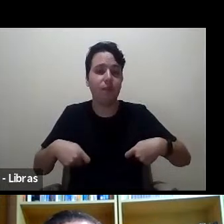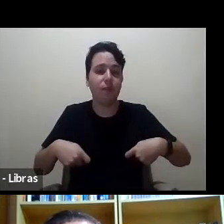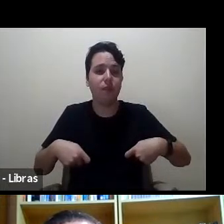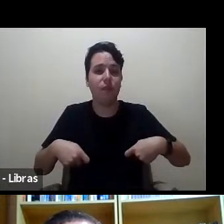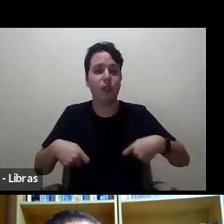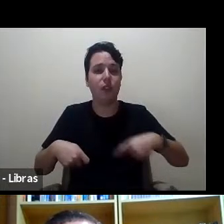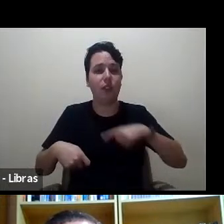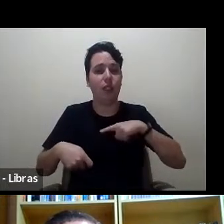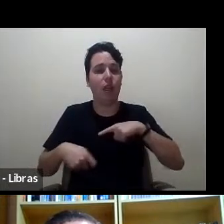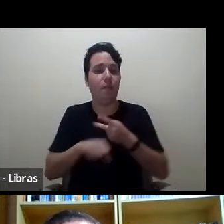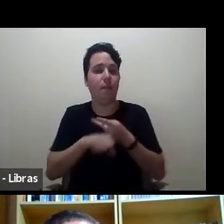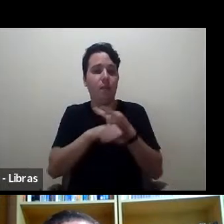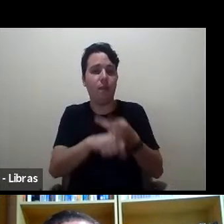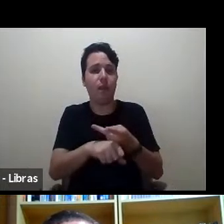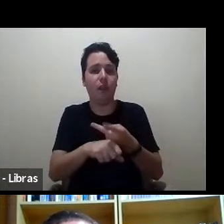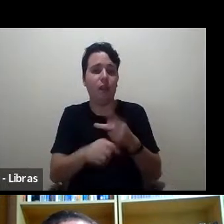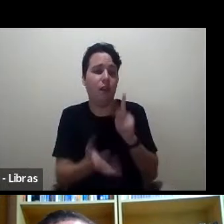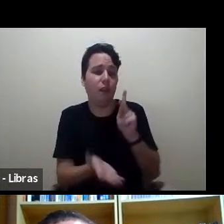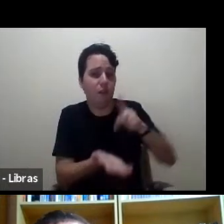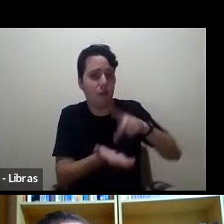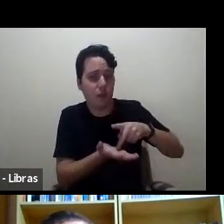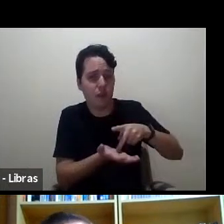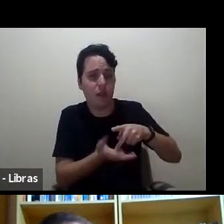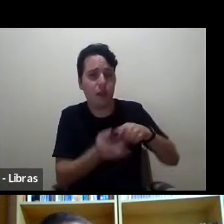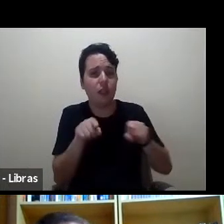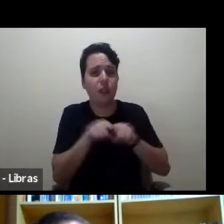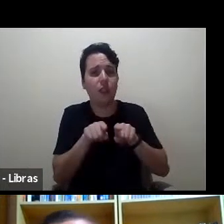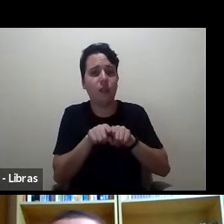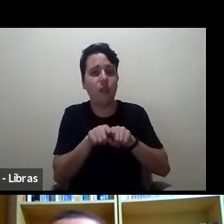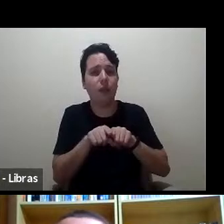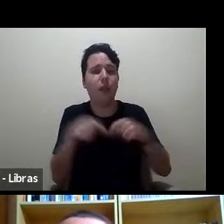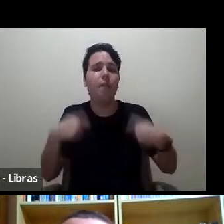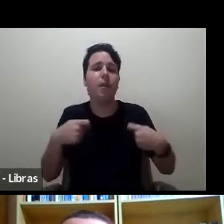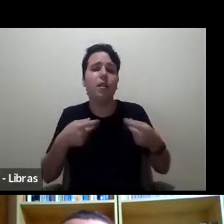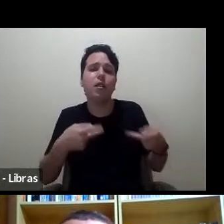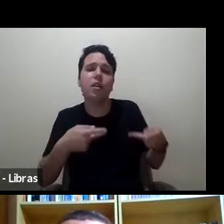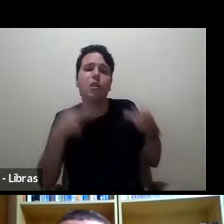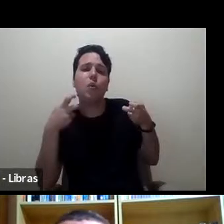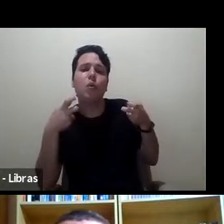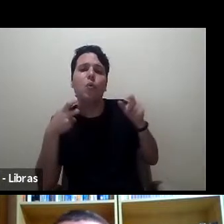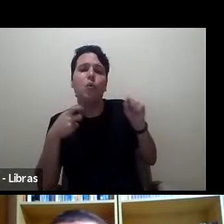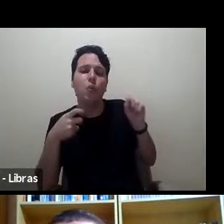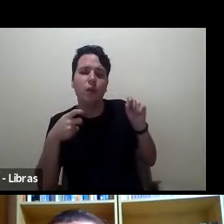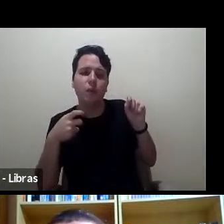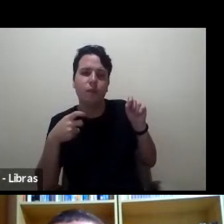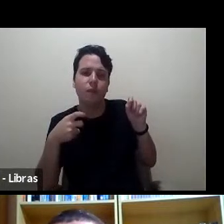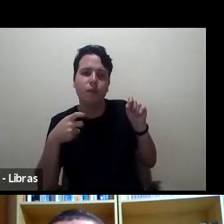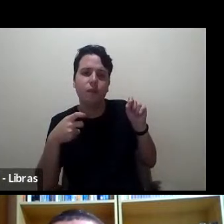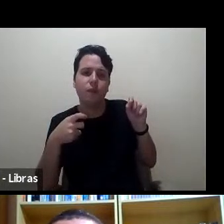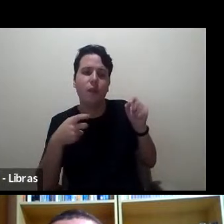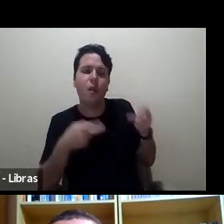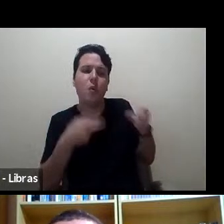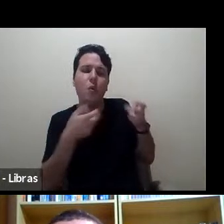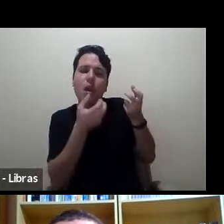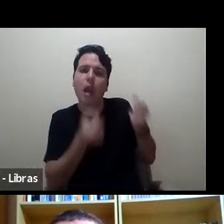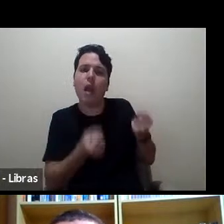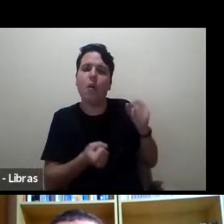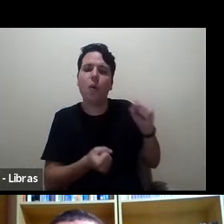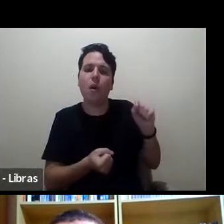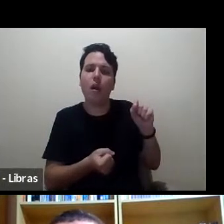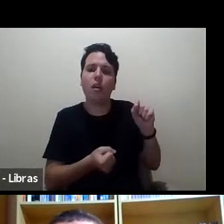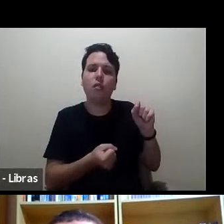procura e que a verdade também tem que ser reconhecida o compromisso da